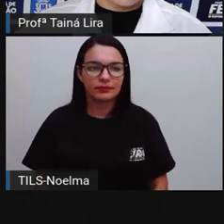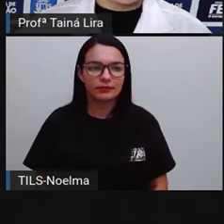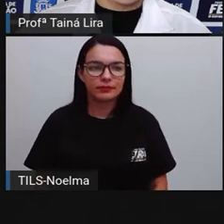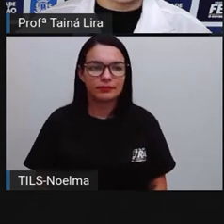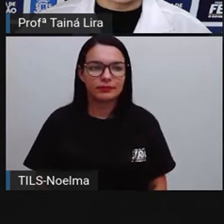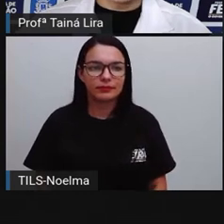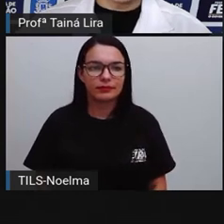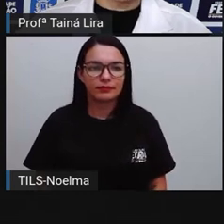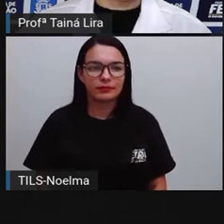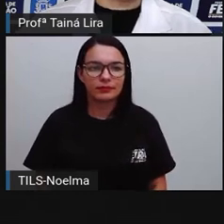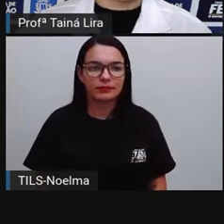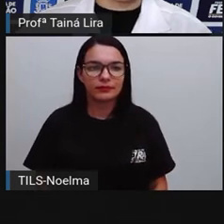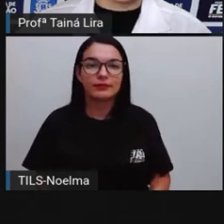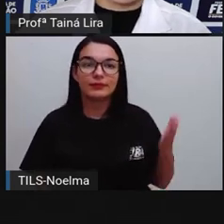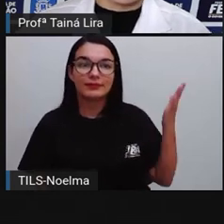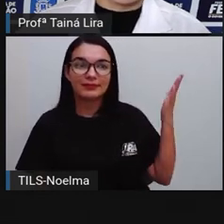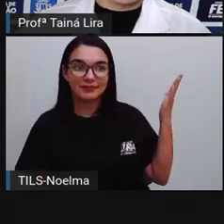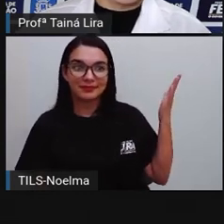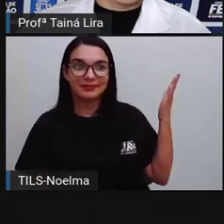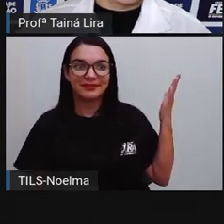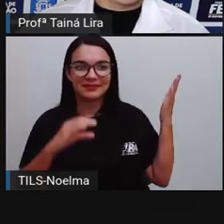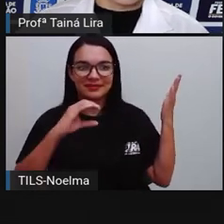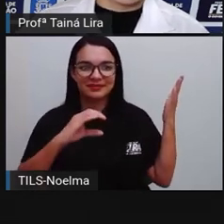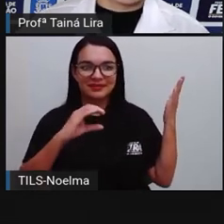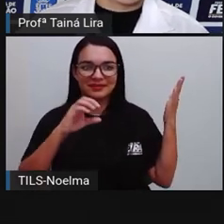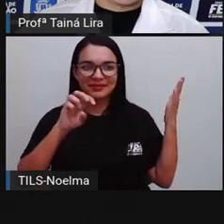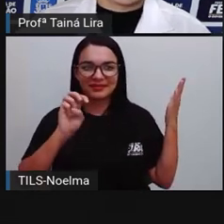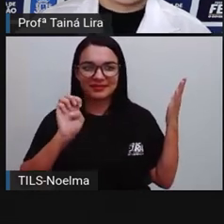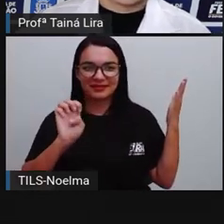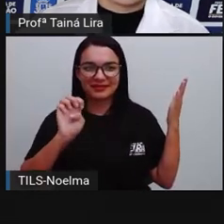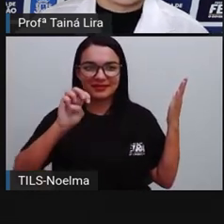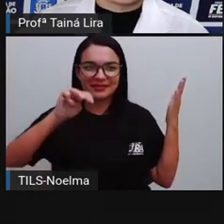É o número 100. E esse?